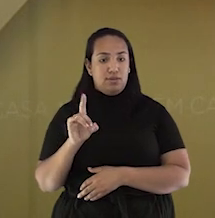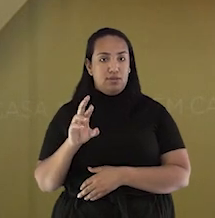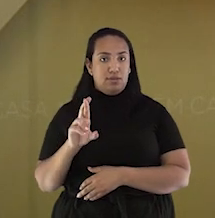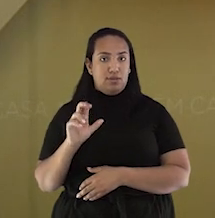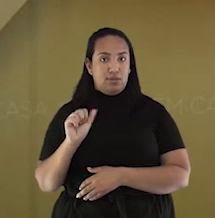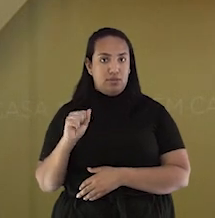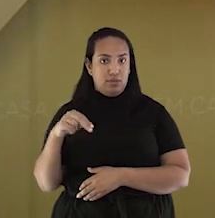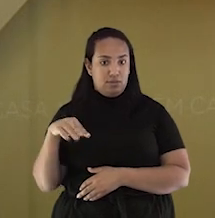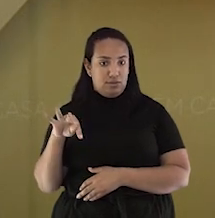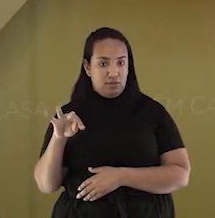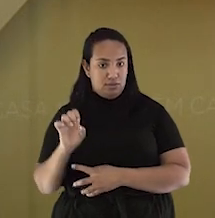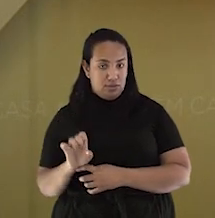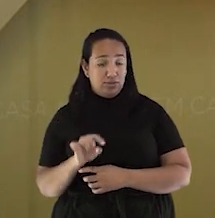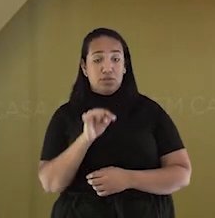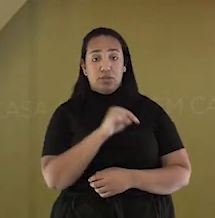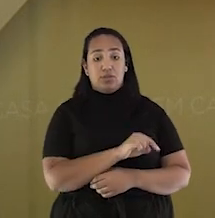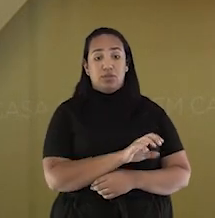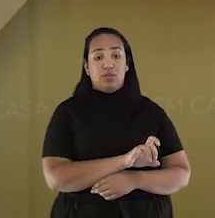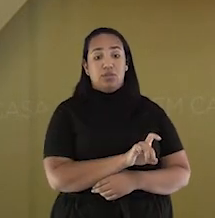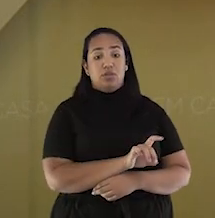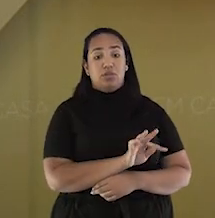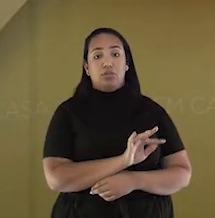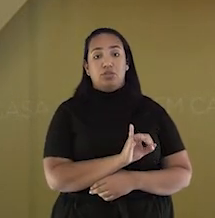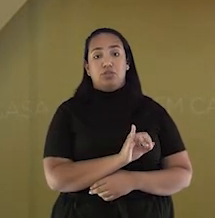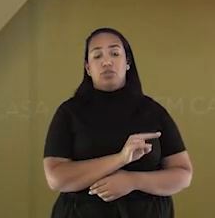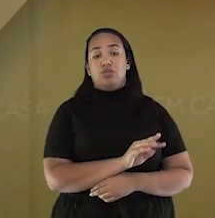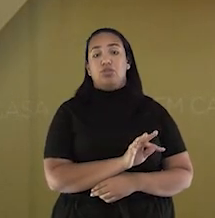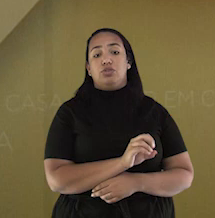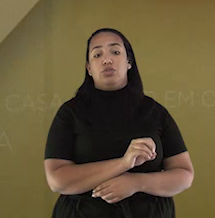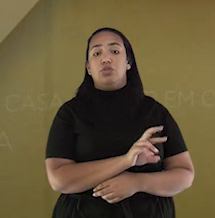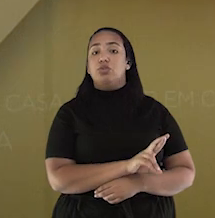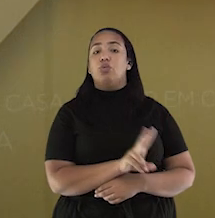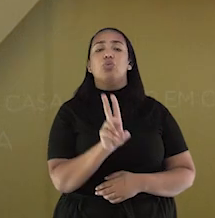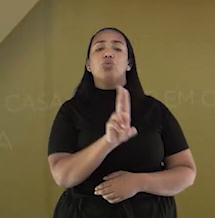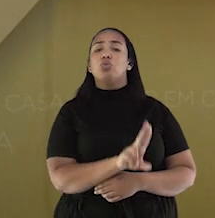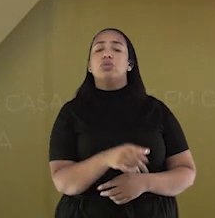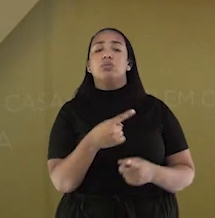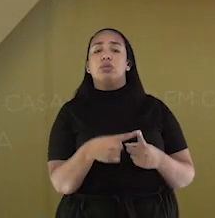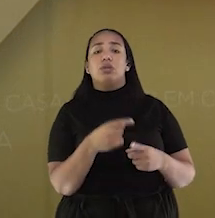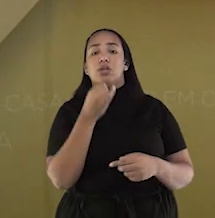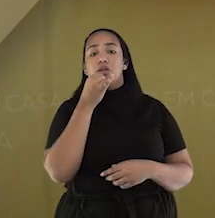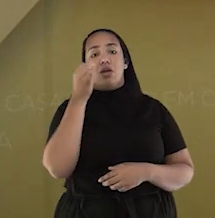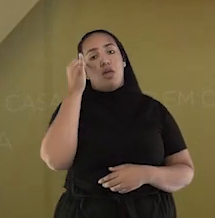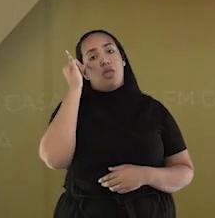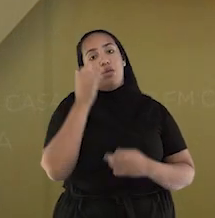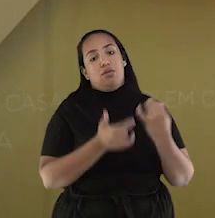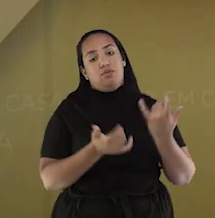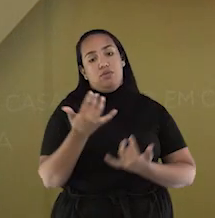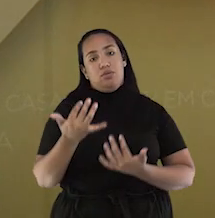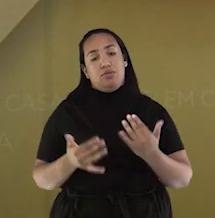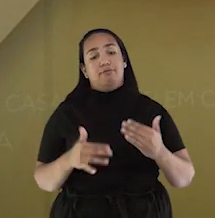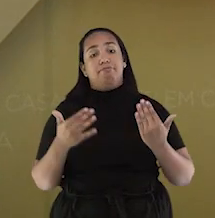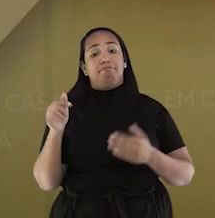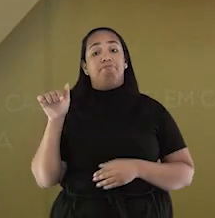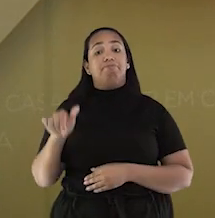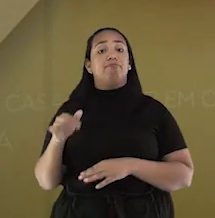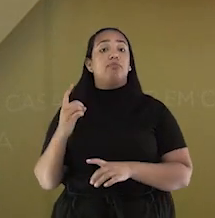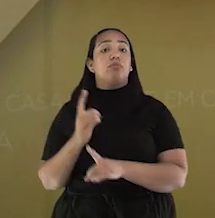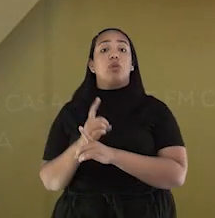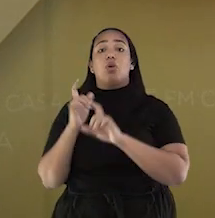E ela serve para combater incêndios. Assim, onde podemos encontrar o hidrante?